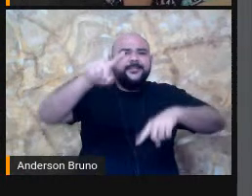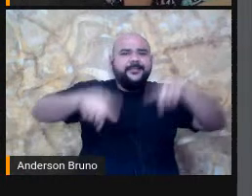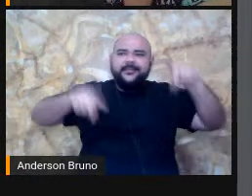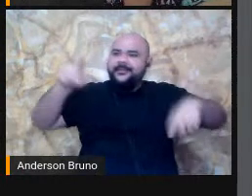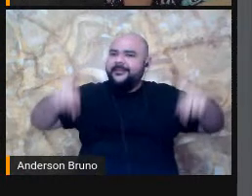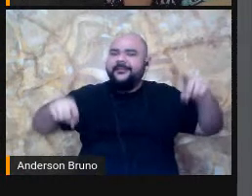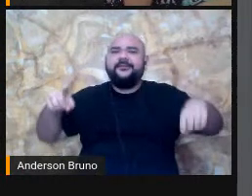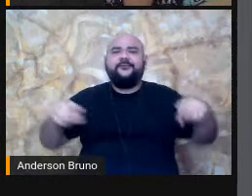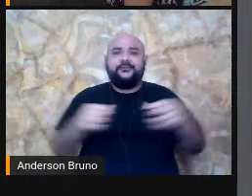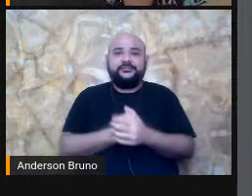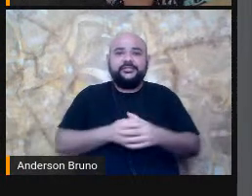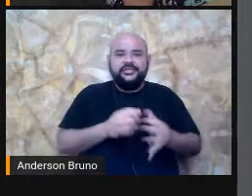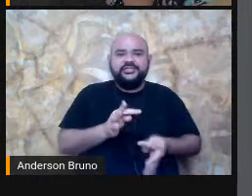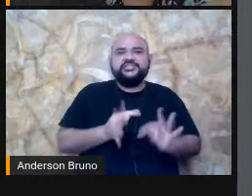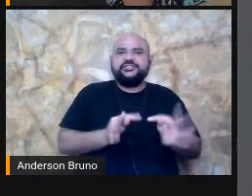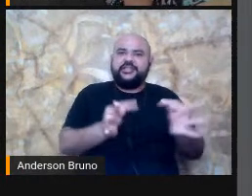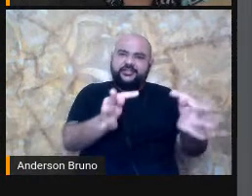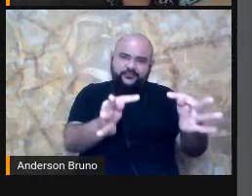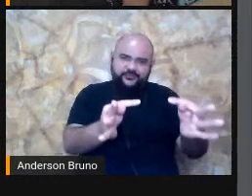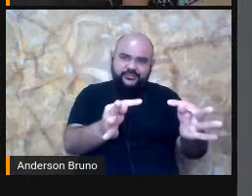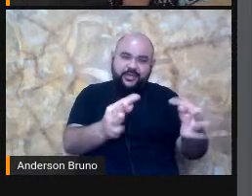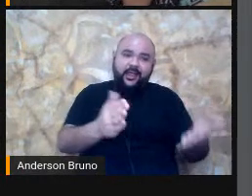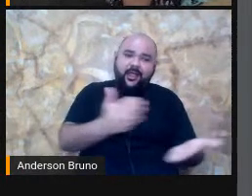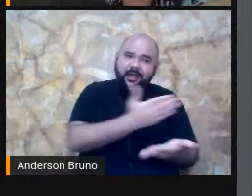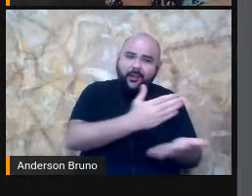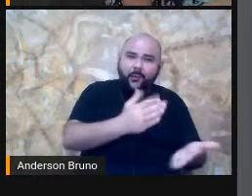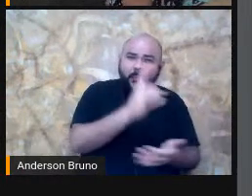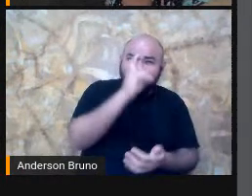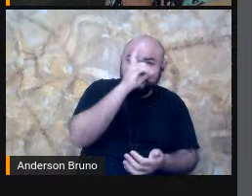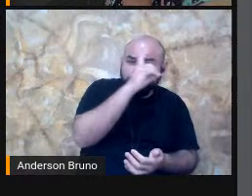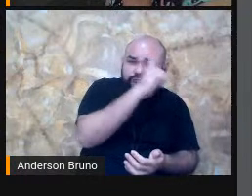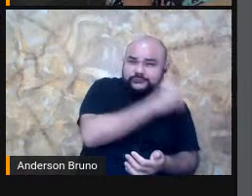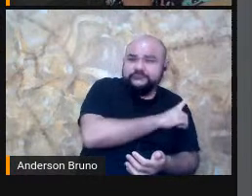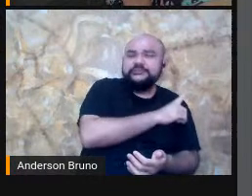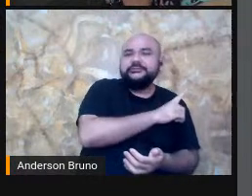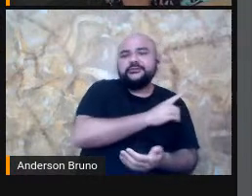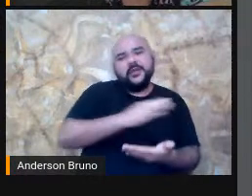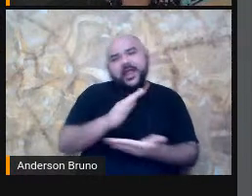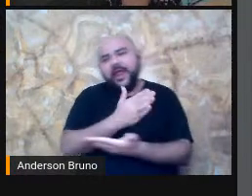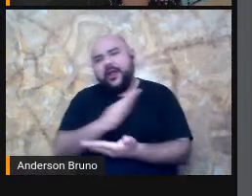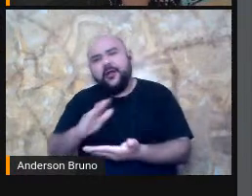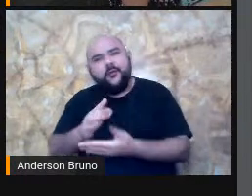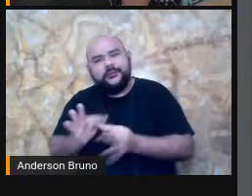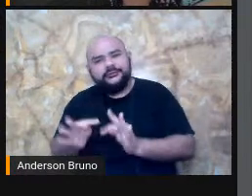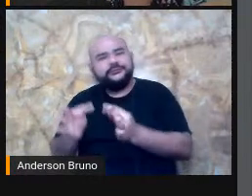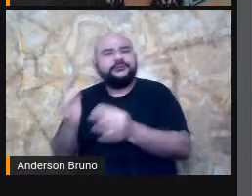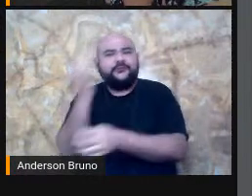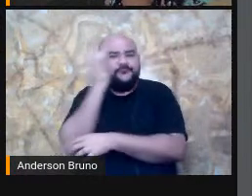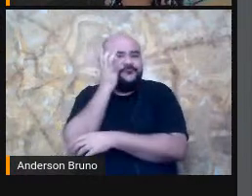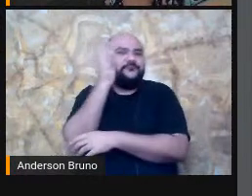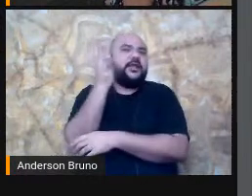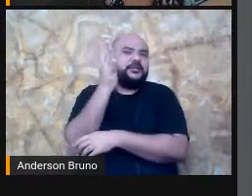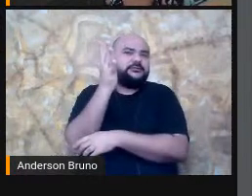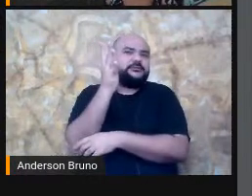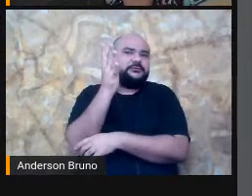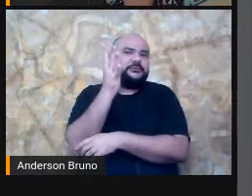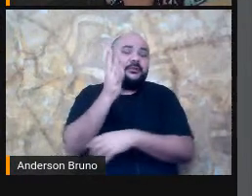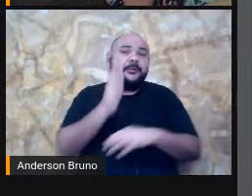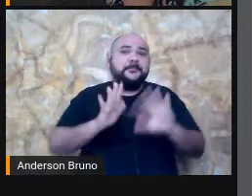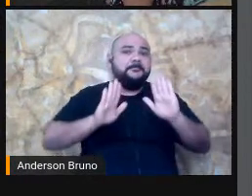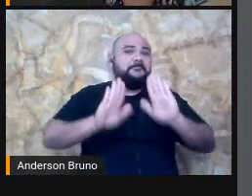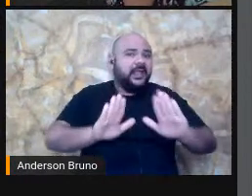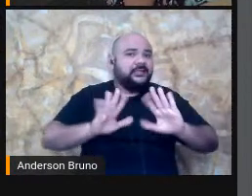Essas pessoas Com deficiência Motora Com deficiência Intelectual E que é muito Importante